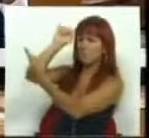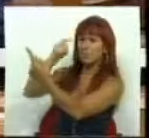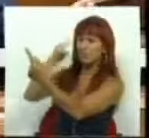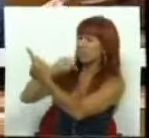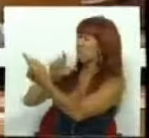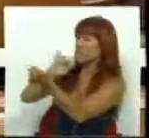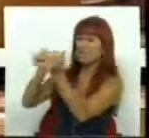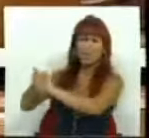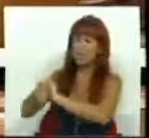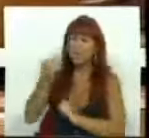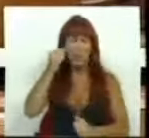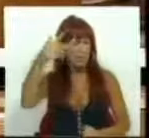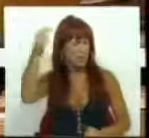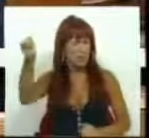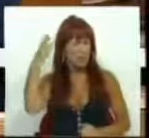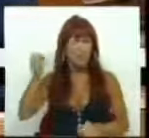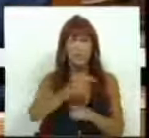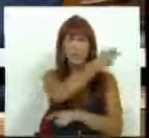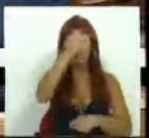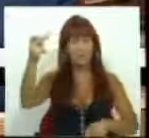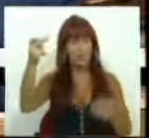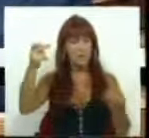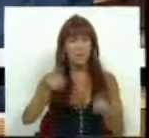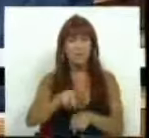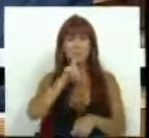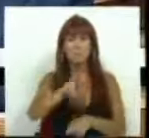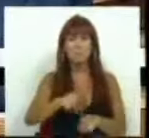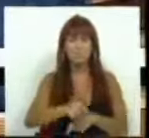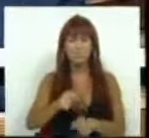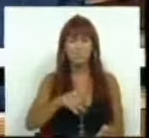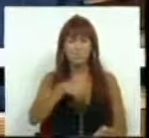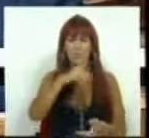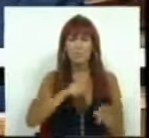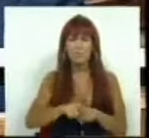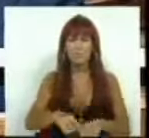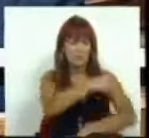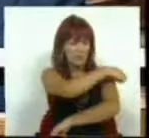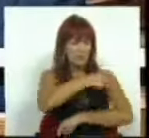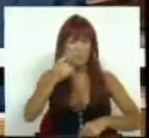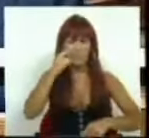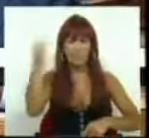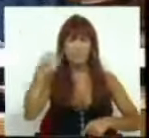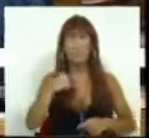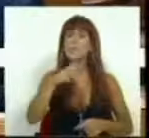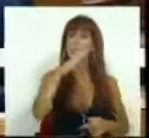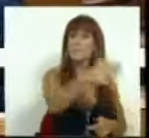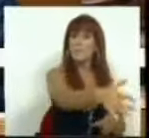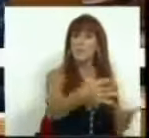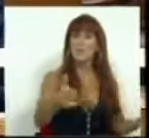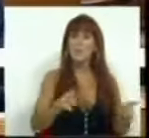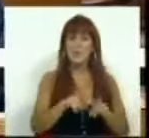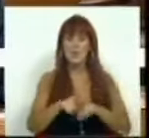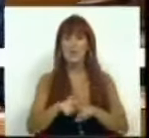Como é incompreensível a frase da reação à declaração do Comissário Alemão, que sugeriu